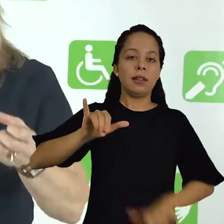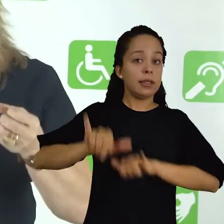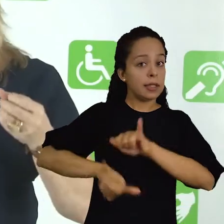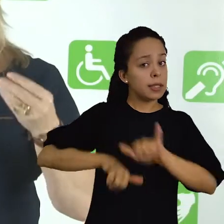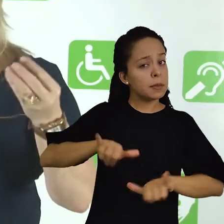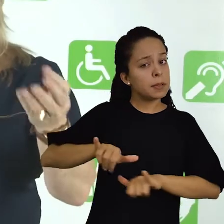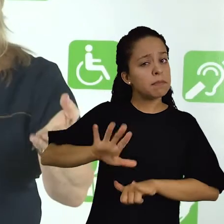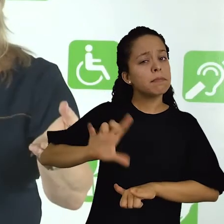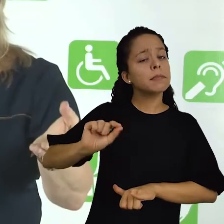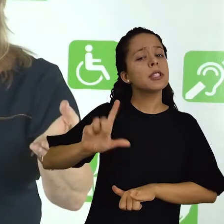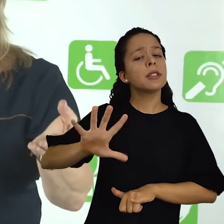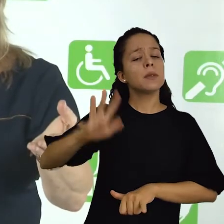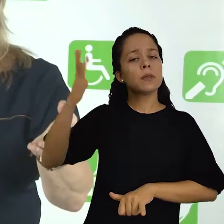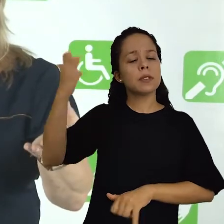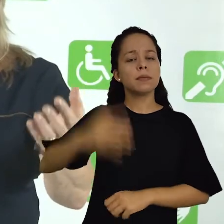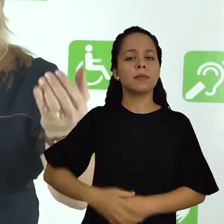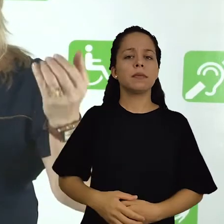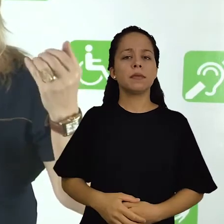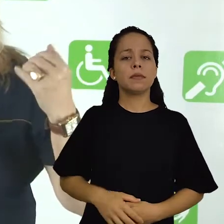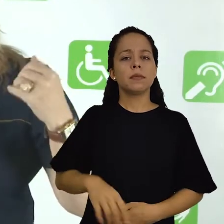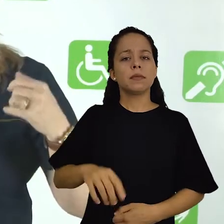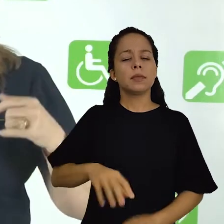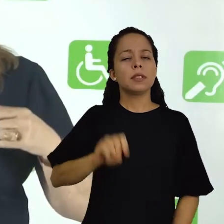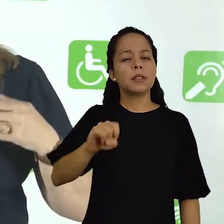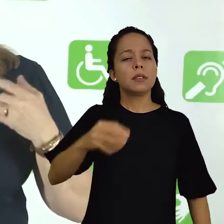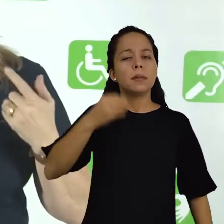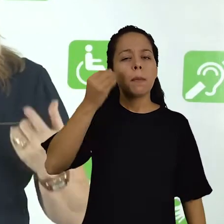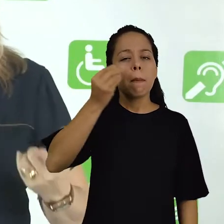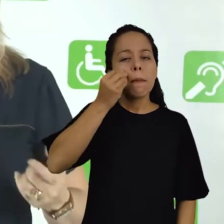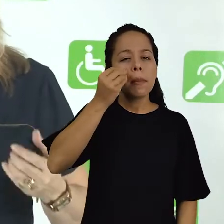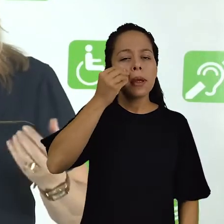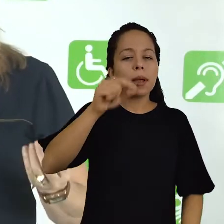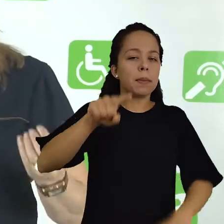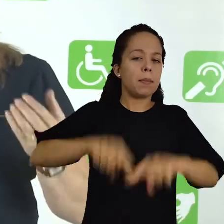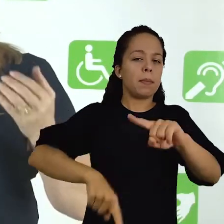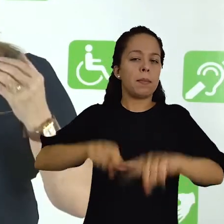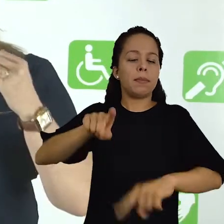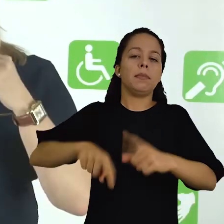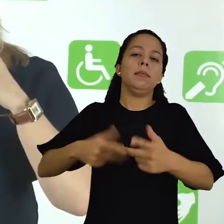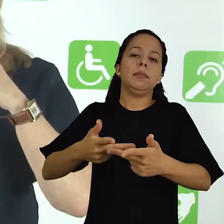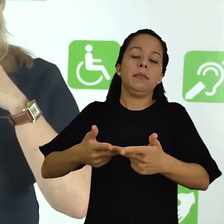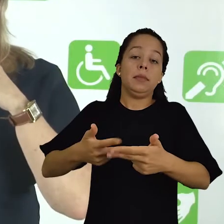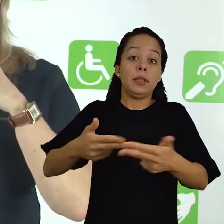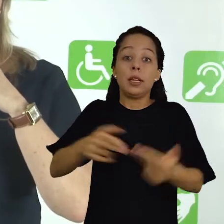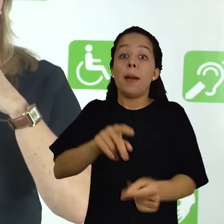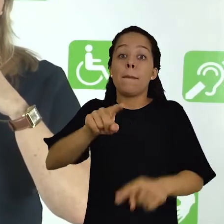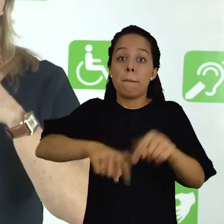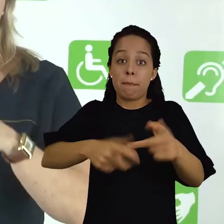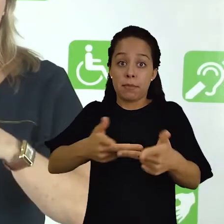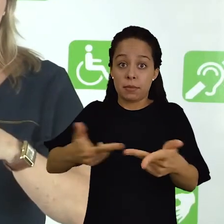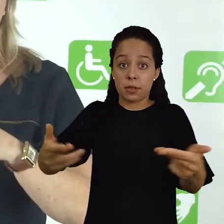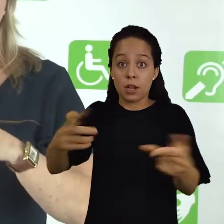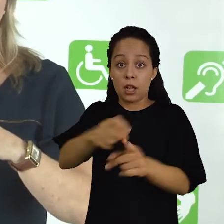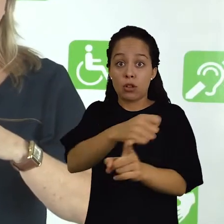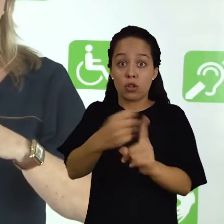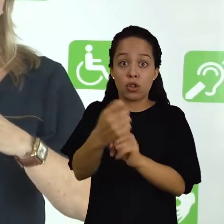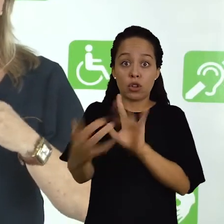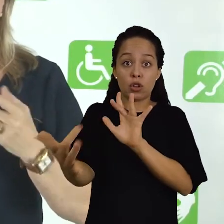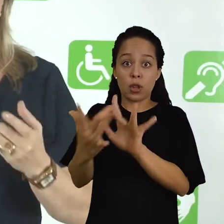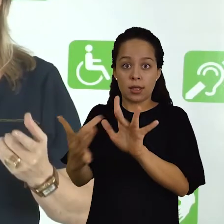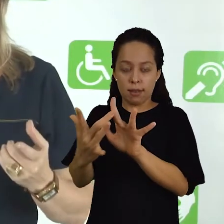da química. Quando se trata de experimentar objetos sociais,